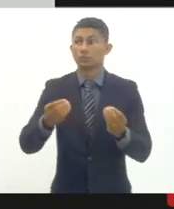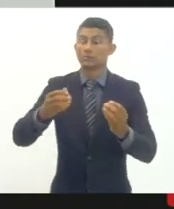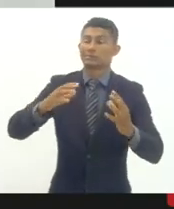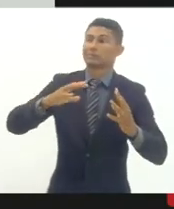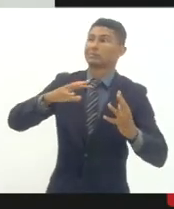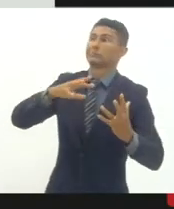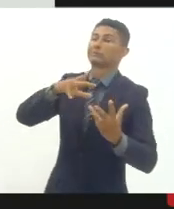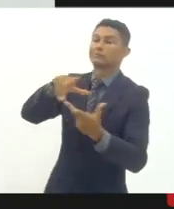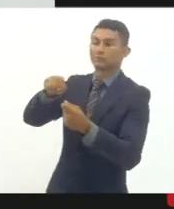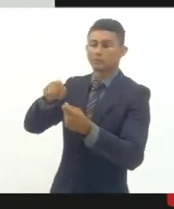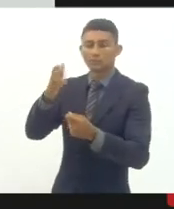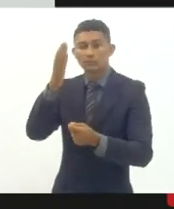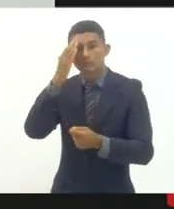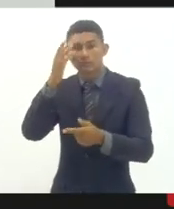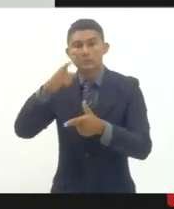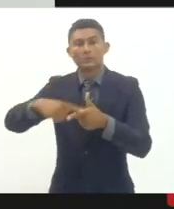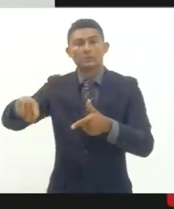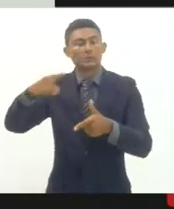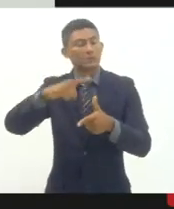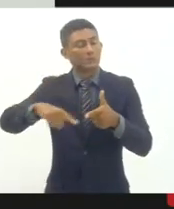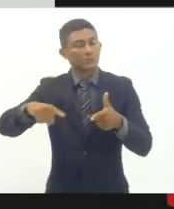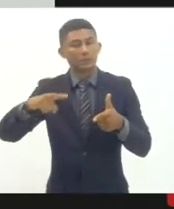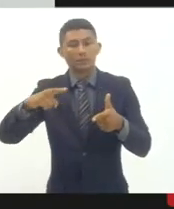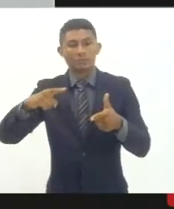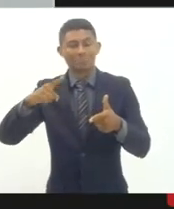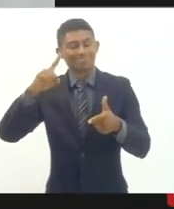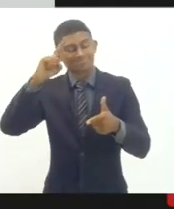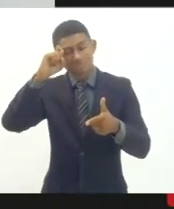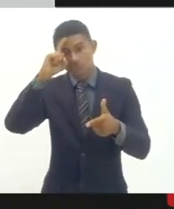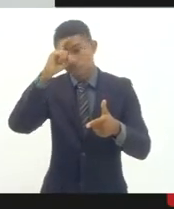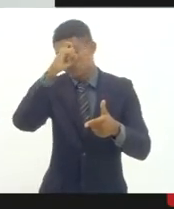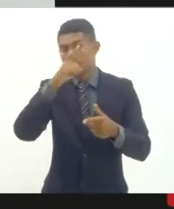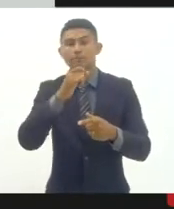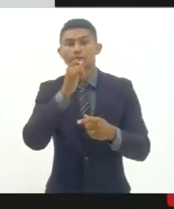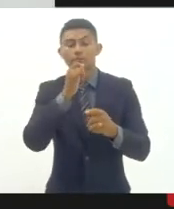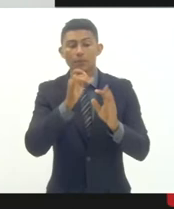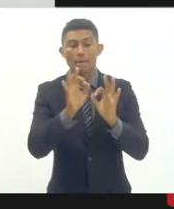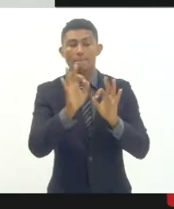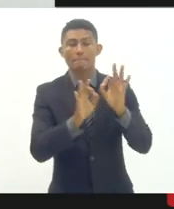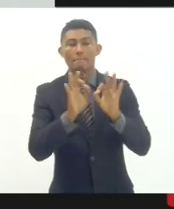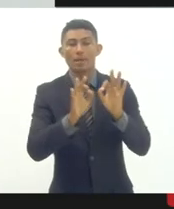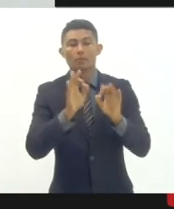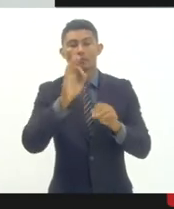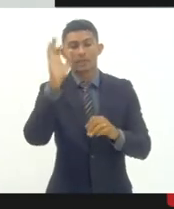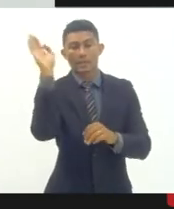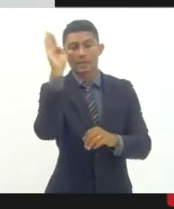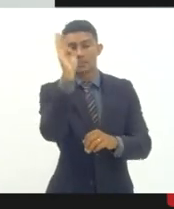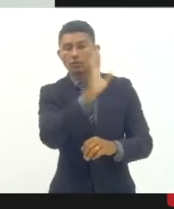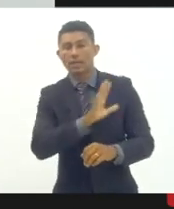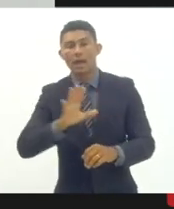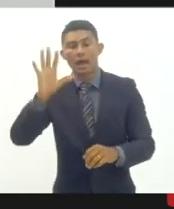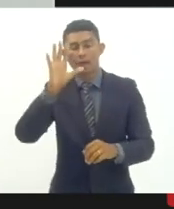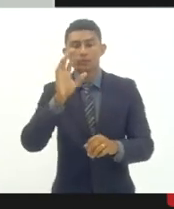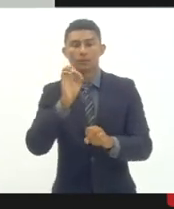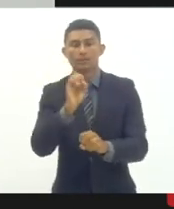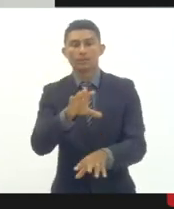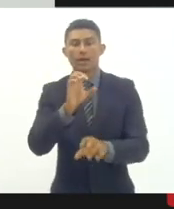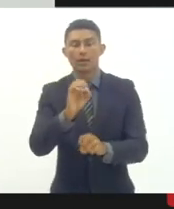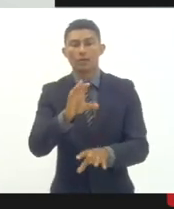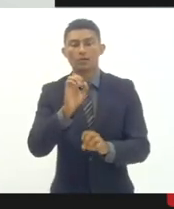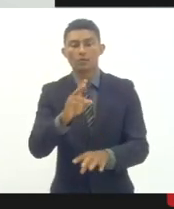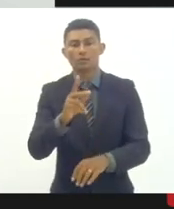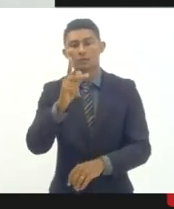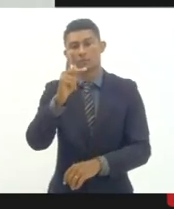sérios para resolver temos aí o nosso plano nacional de educação sendo revisto o